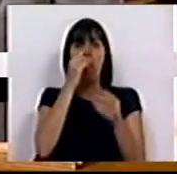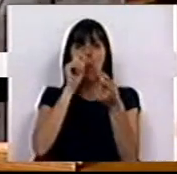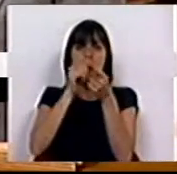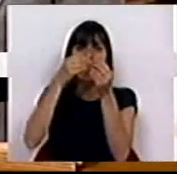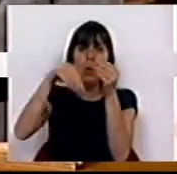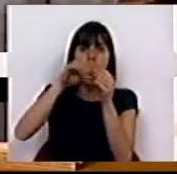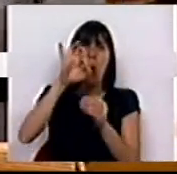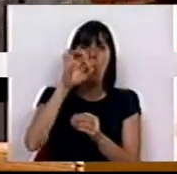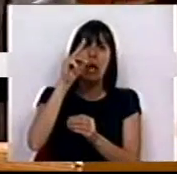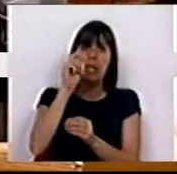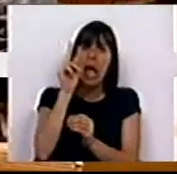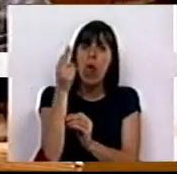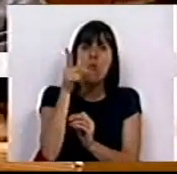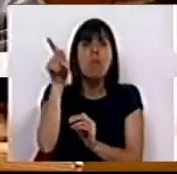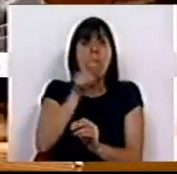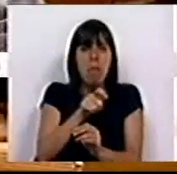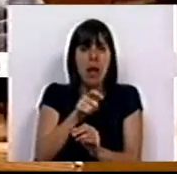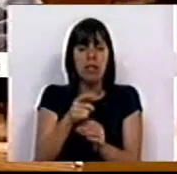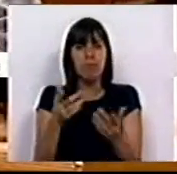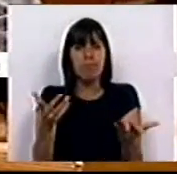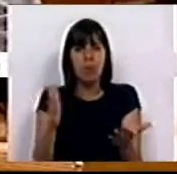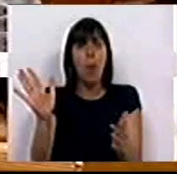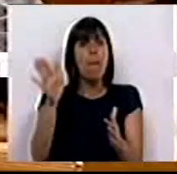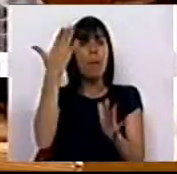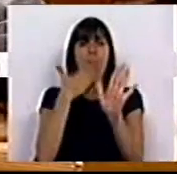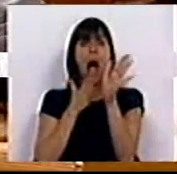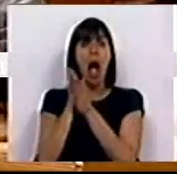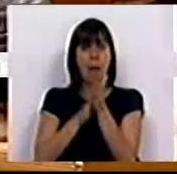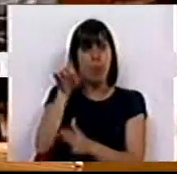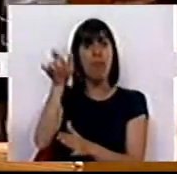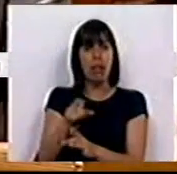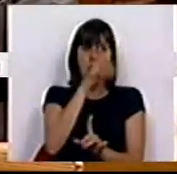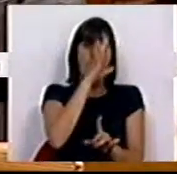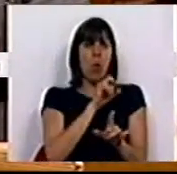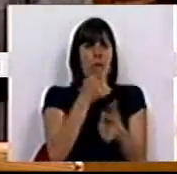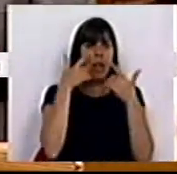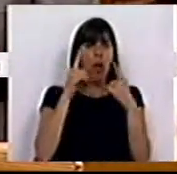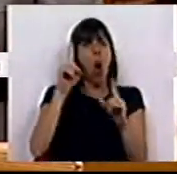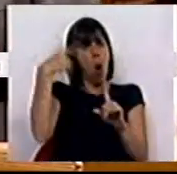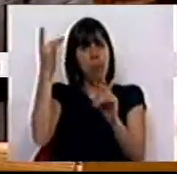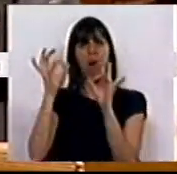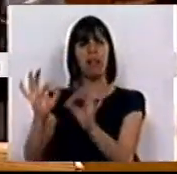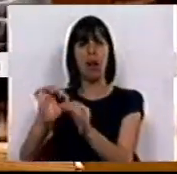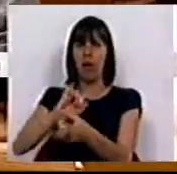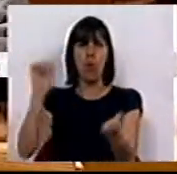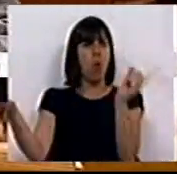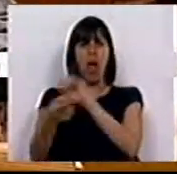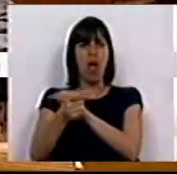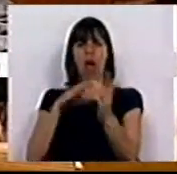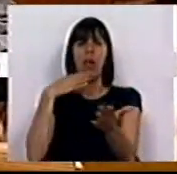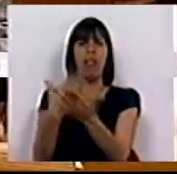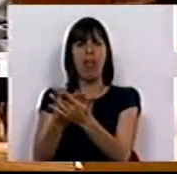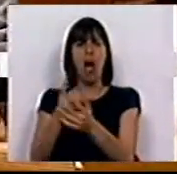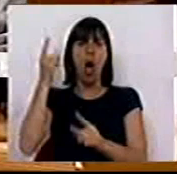euros por mês. Por isso, o Governo é o primeiro a explorar aqueles a quem deveria cuidar. E não dando o